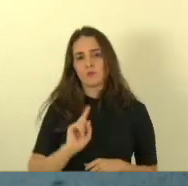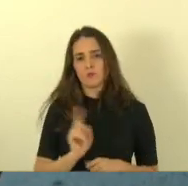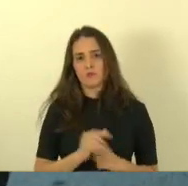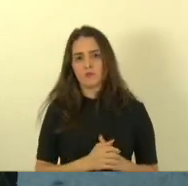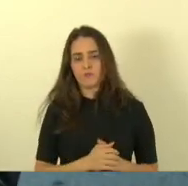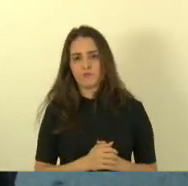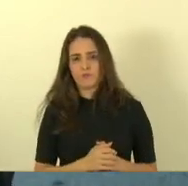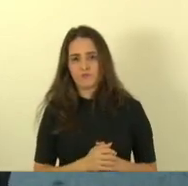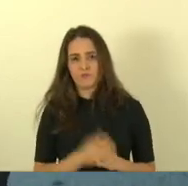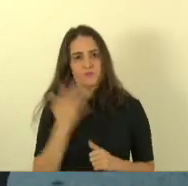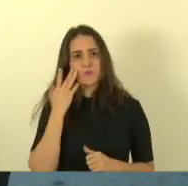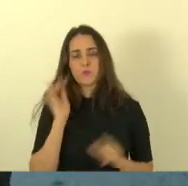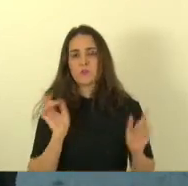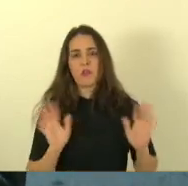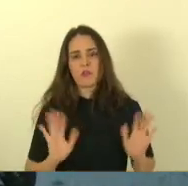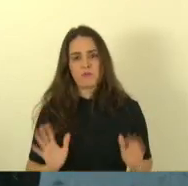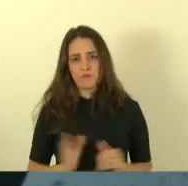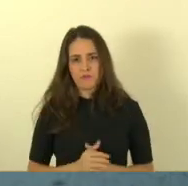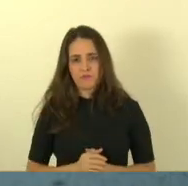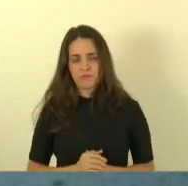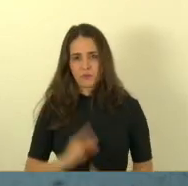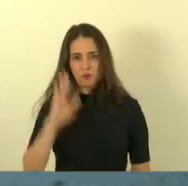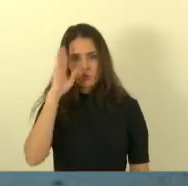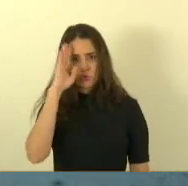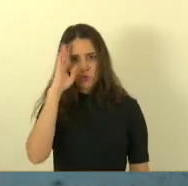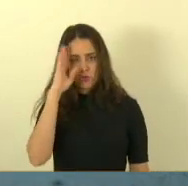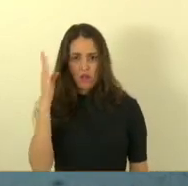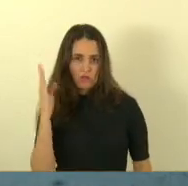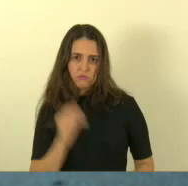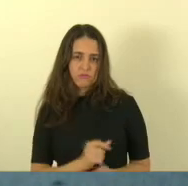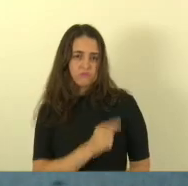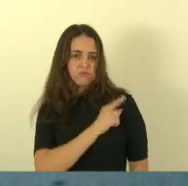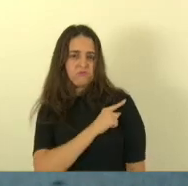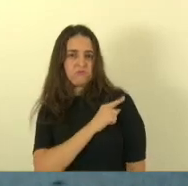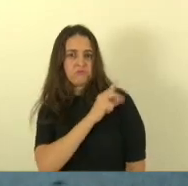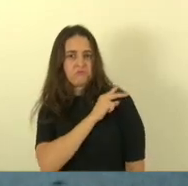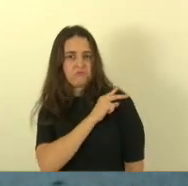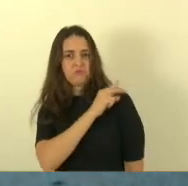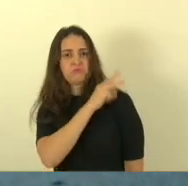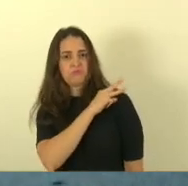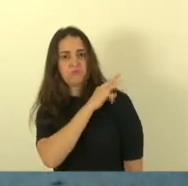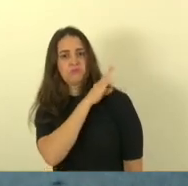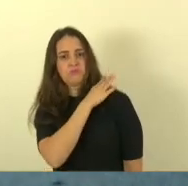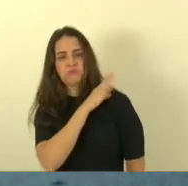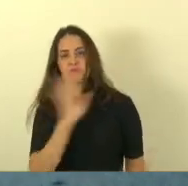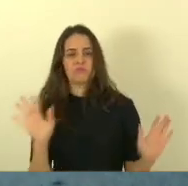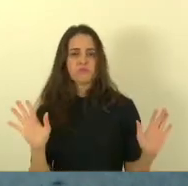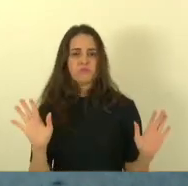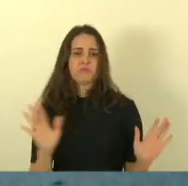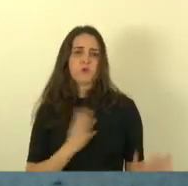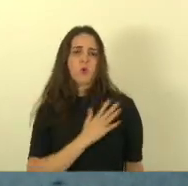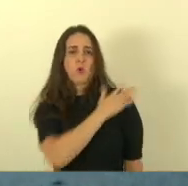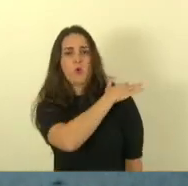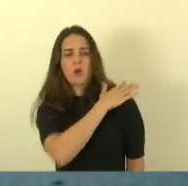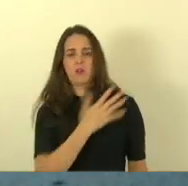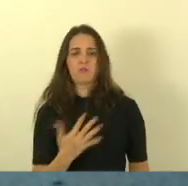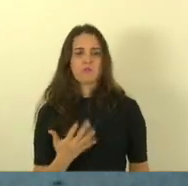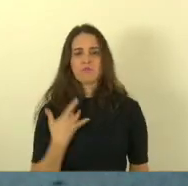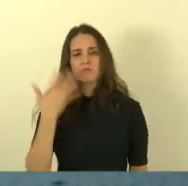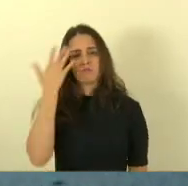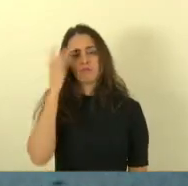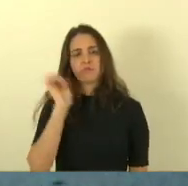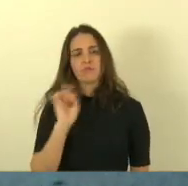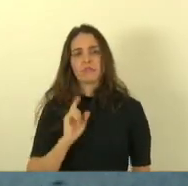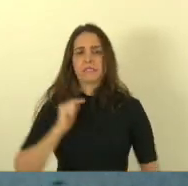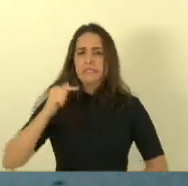os cabos sargentos subtenente major capitão coronel coronel enfim trabalham